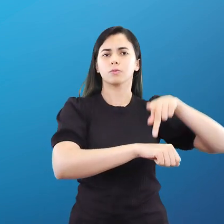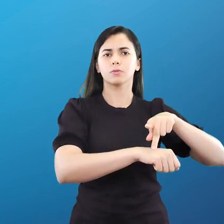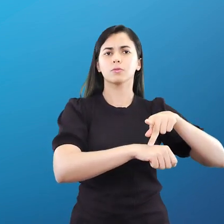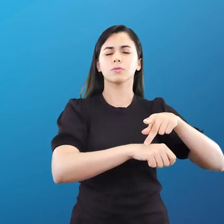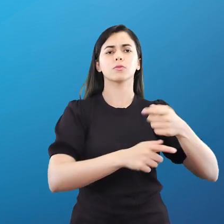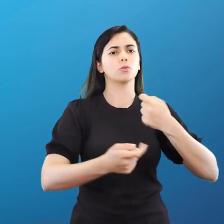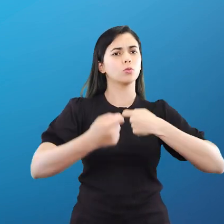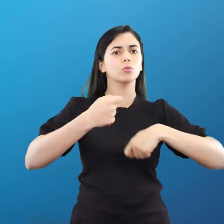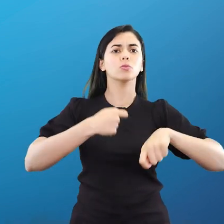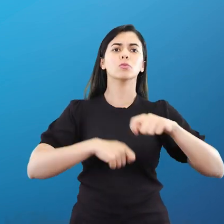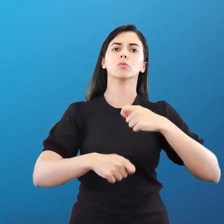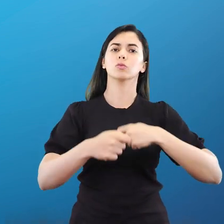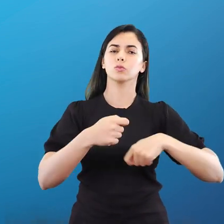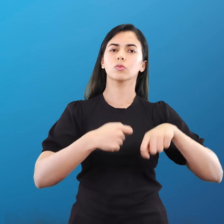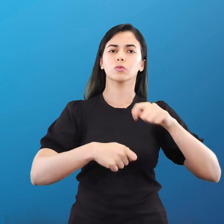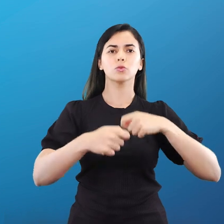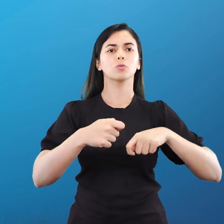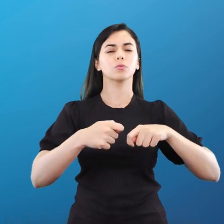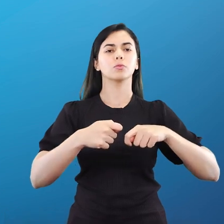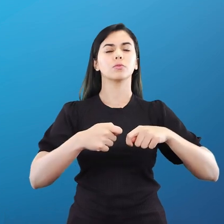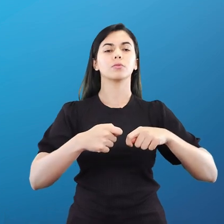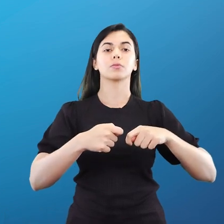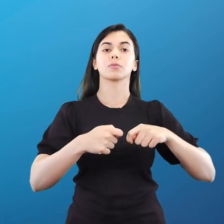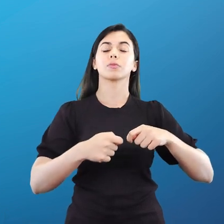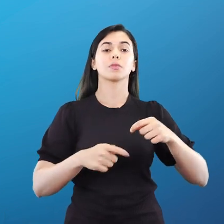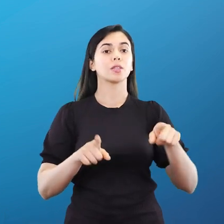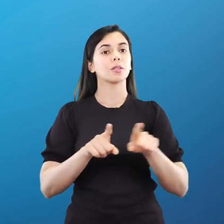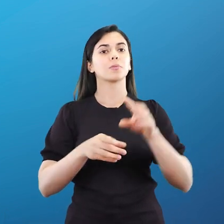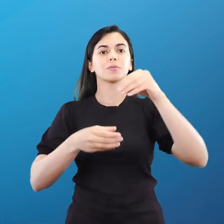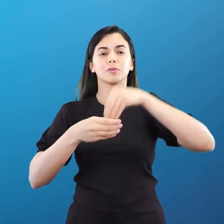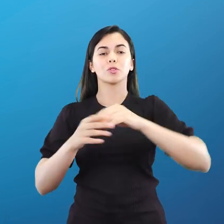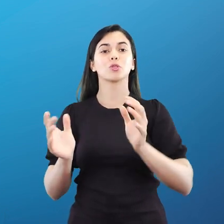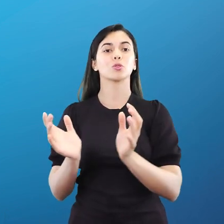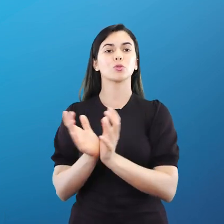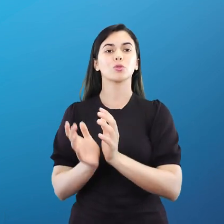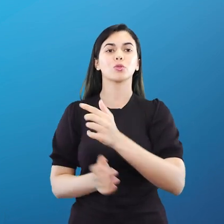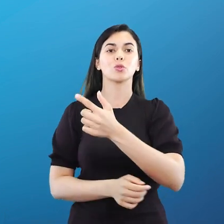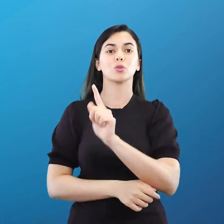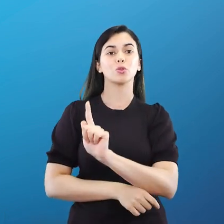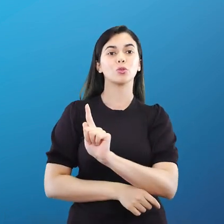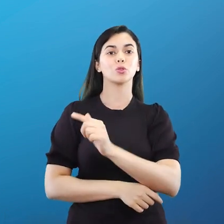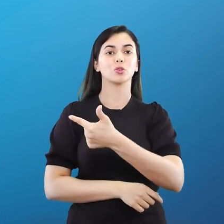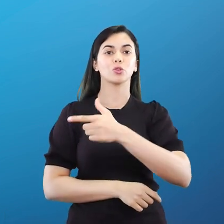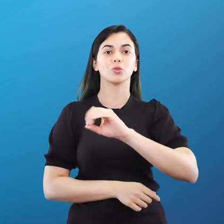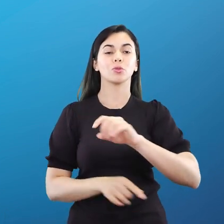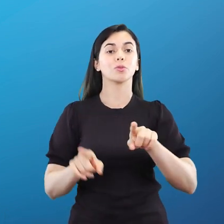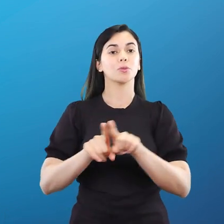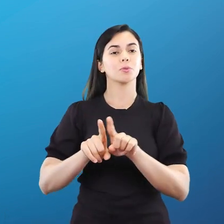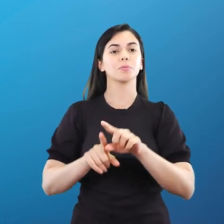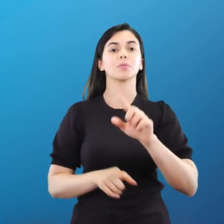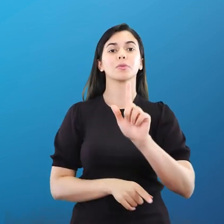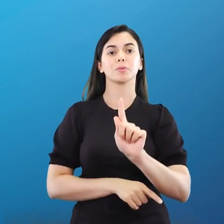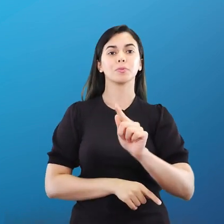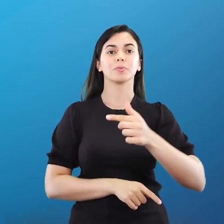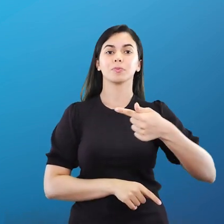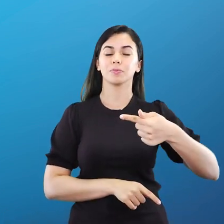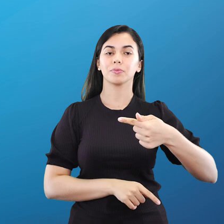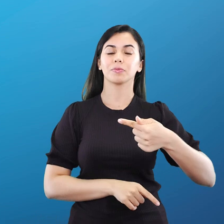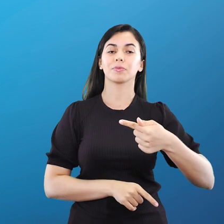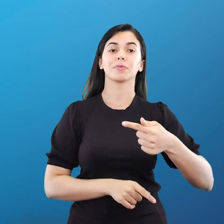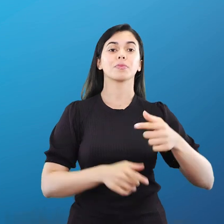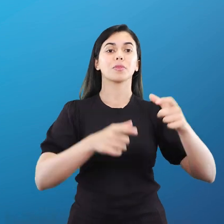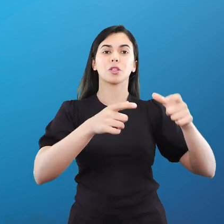potências econômicas aí, faz parte do G20, do G7. A França é um país situado aqui no